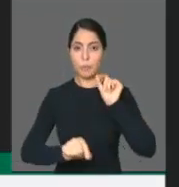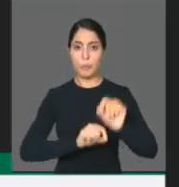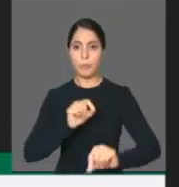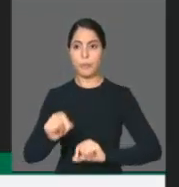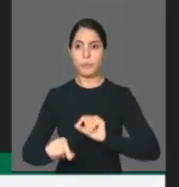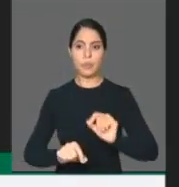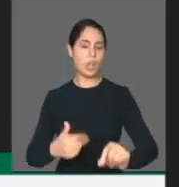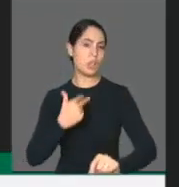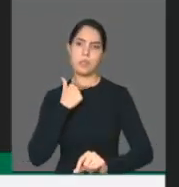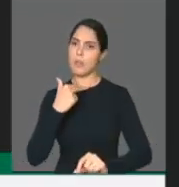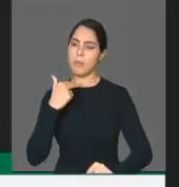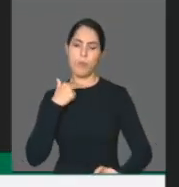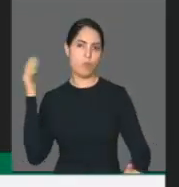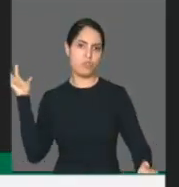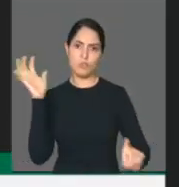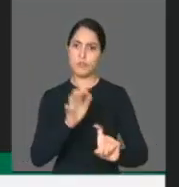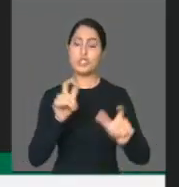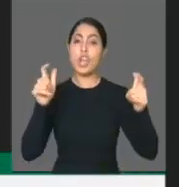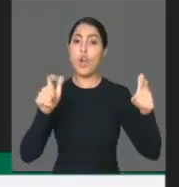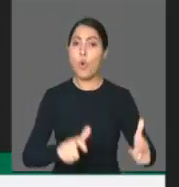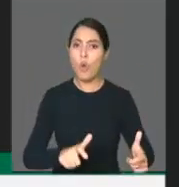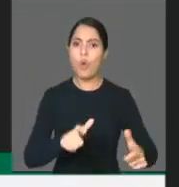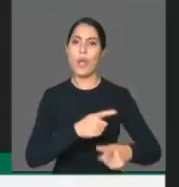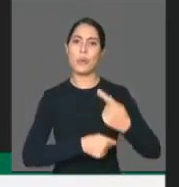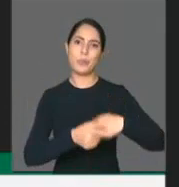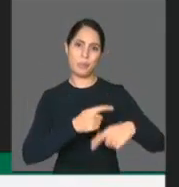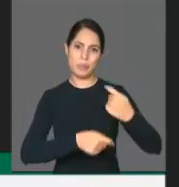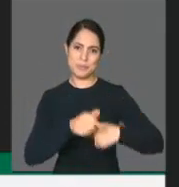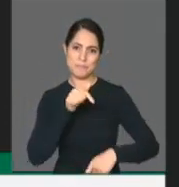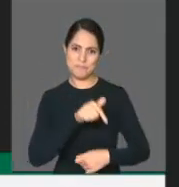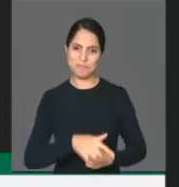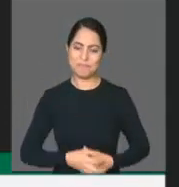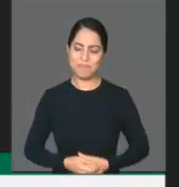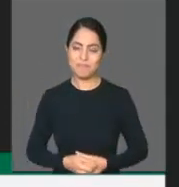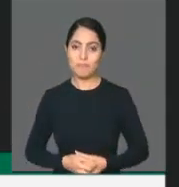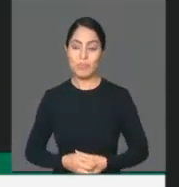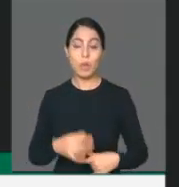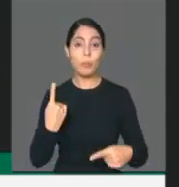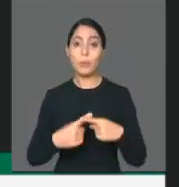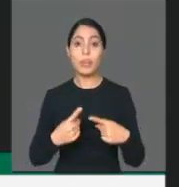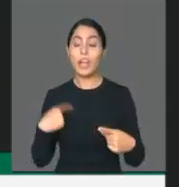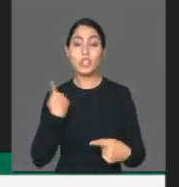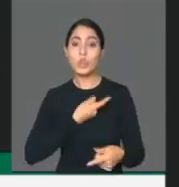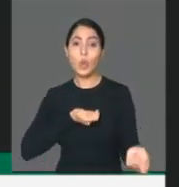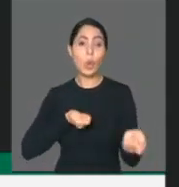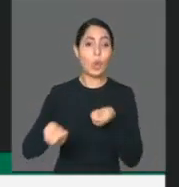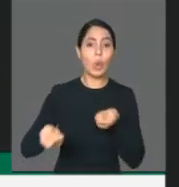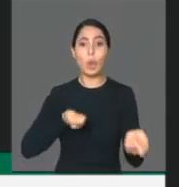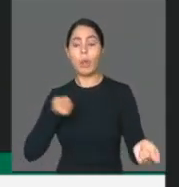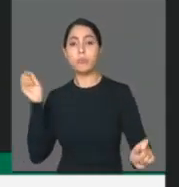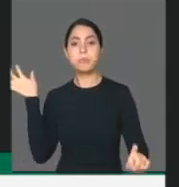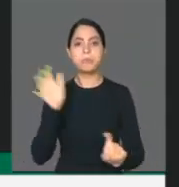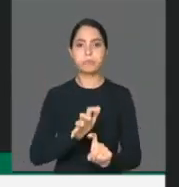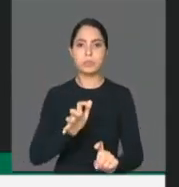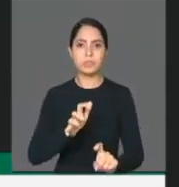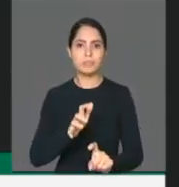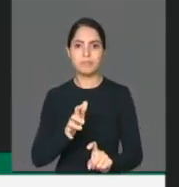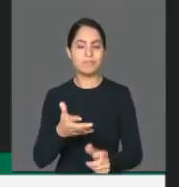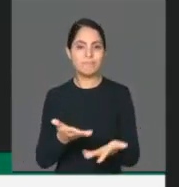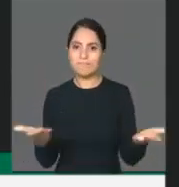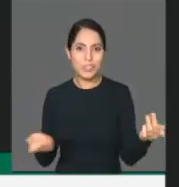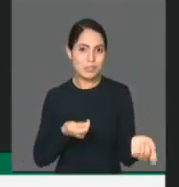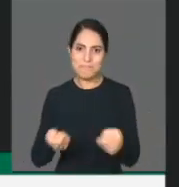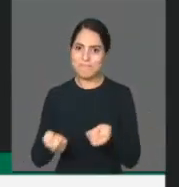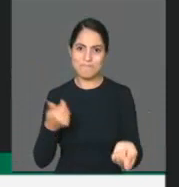interferir na economia, porque a gente não controla os impactos quando isso acontece, então toda vez que o